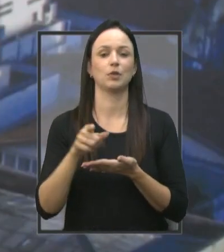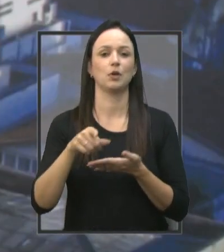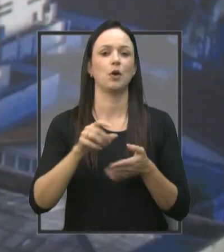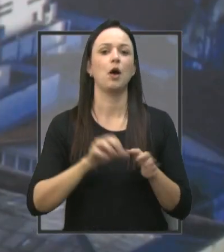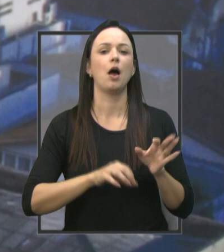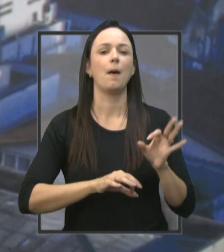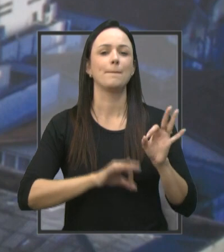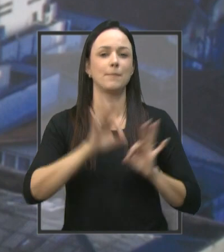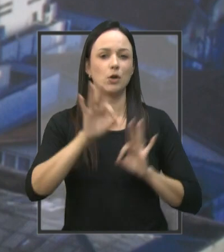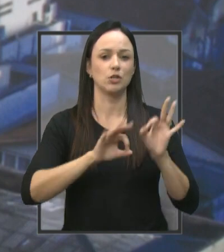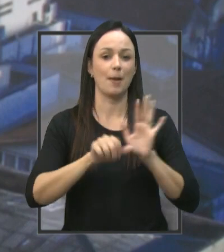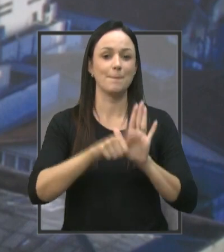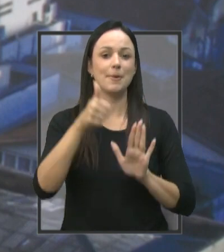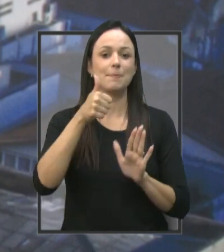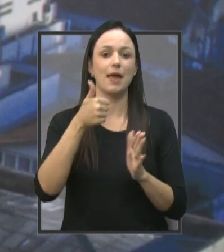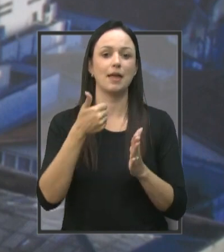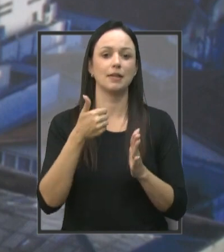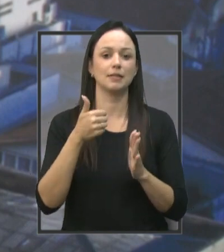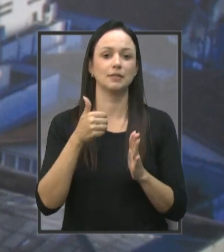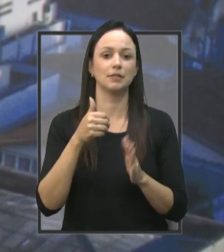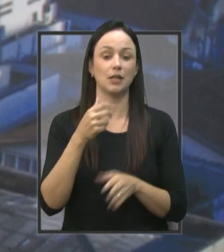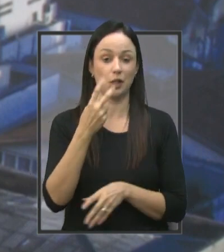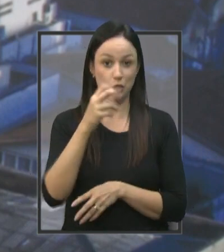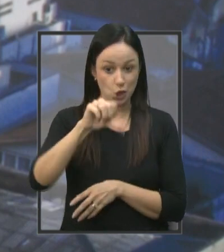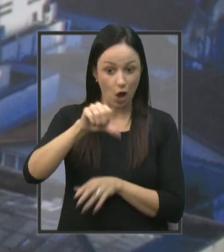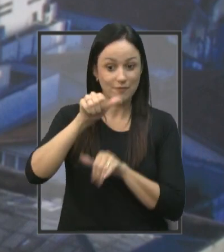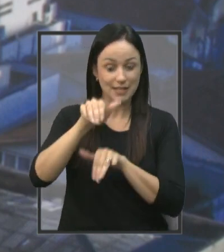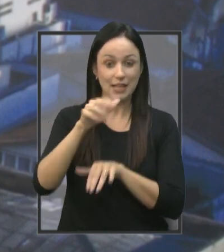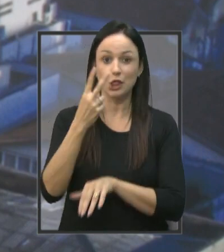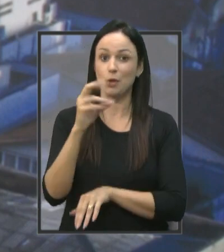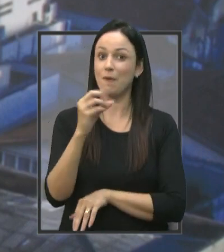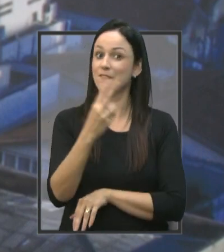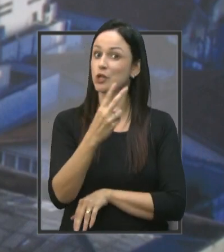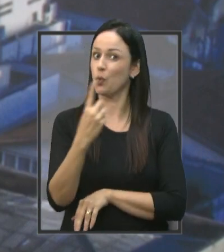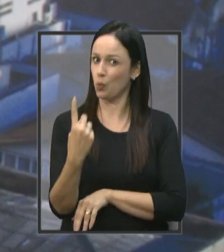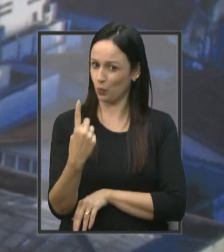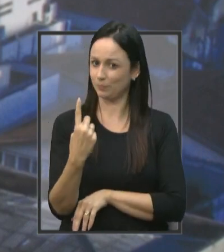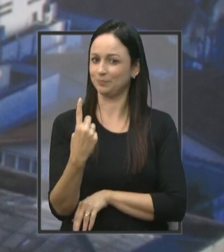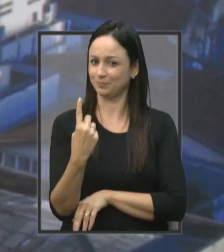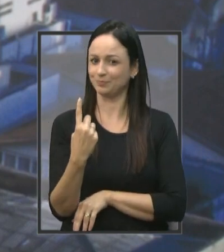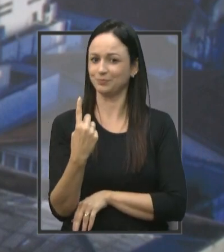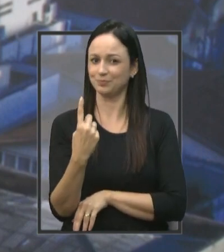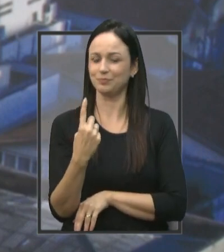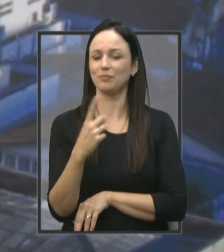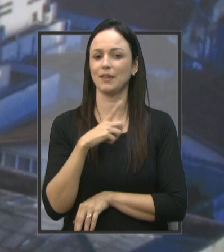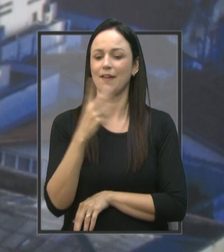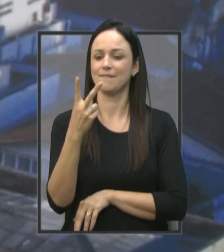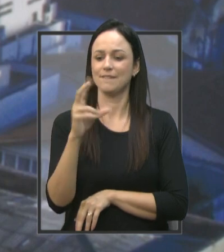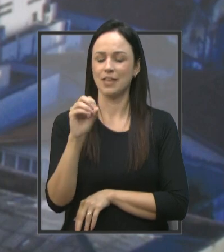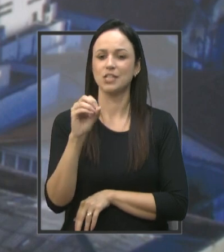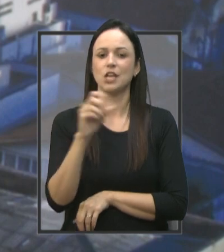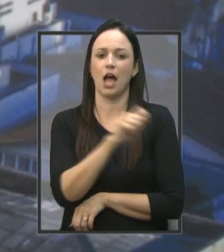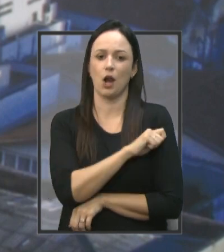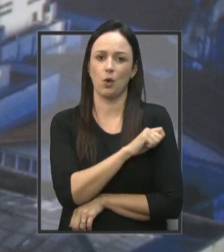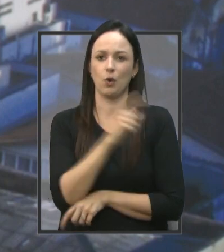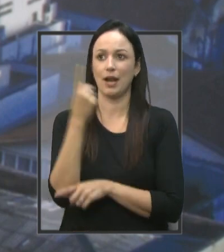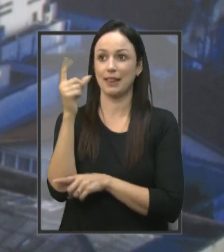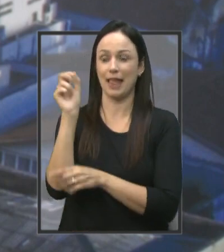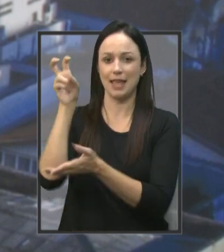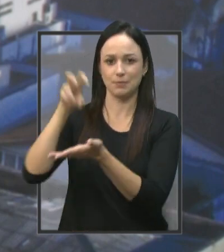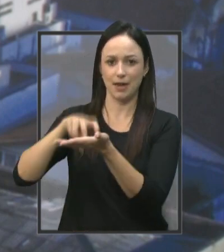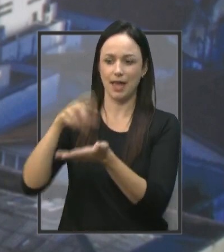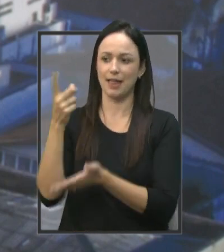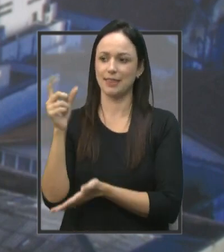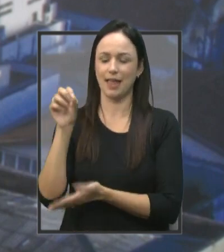primeira aula 9 de setembro de 2021 Eram 20 alunos 10 de manhã E 10 à tarde